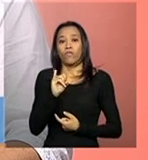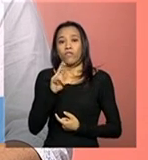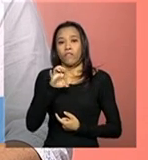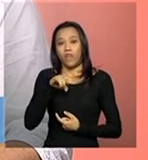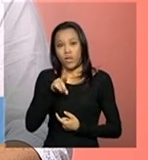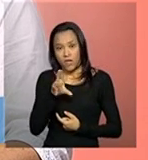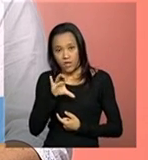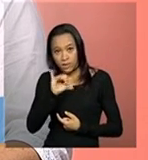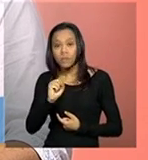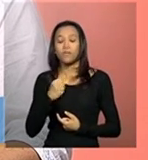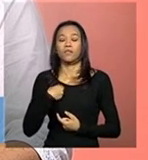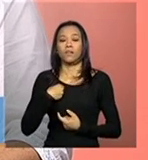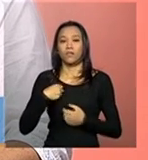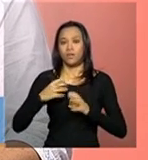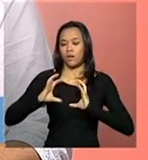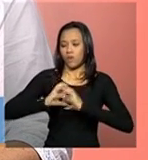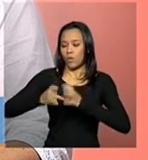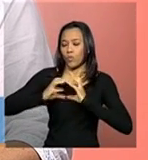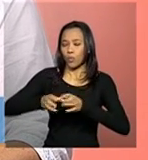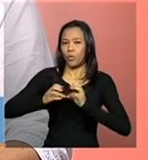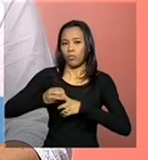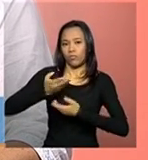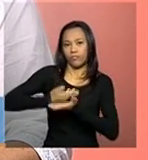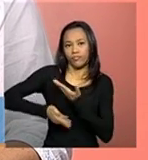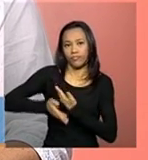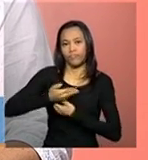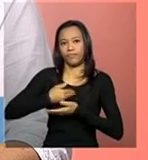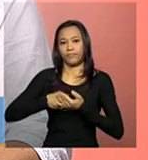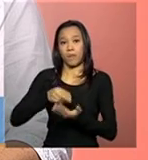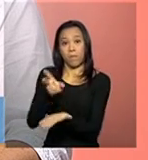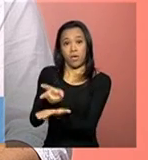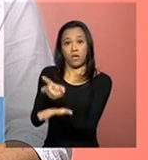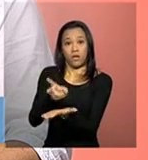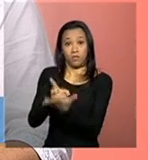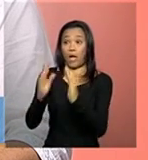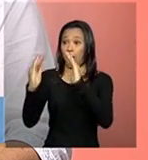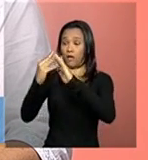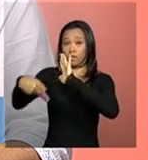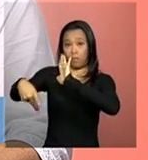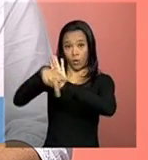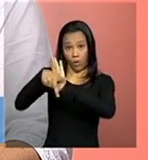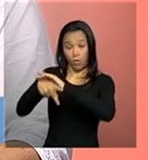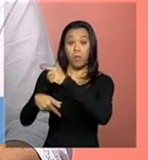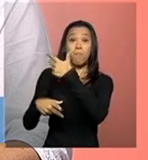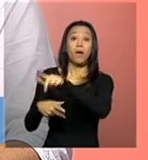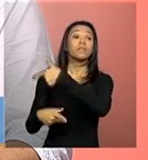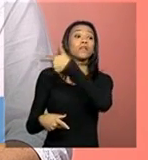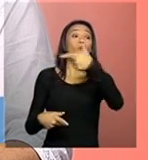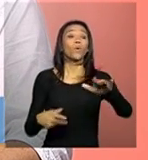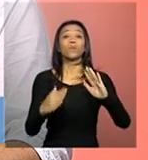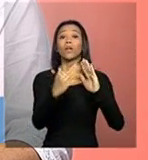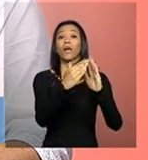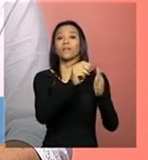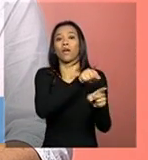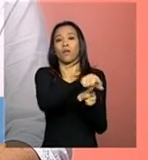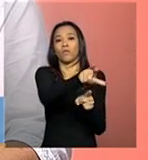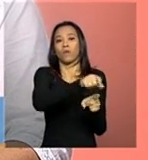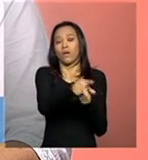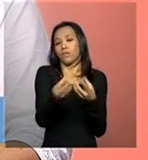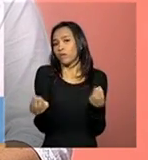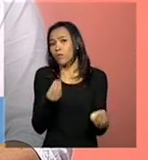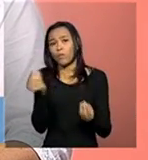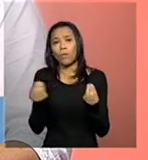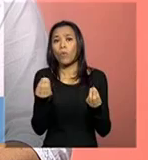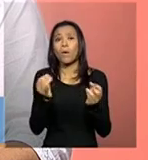vínculos em uma unidade, o imóvel é próprio, em outra ele é alugado. Qual o dado a lançar no